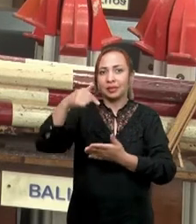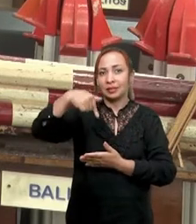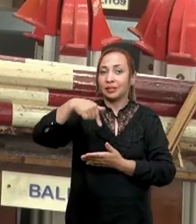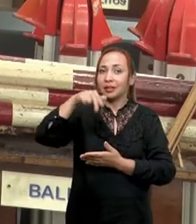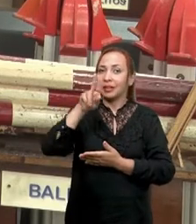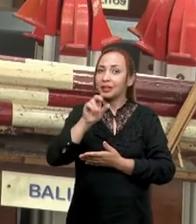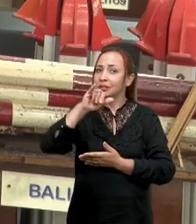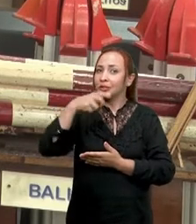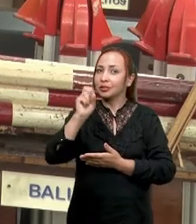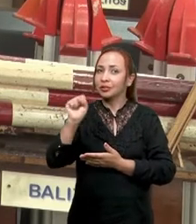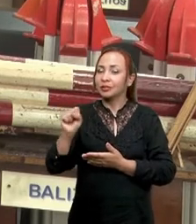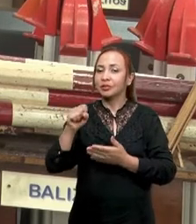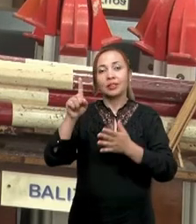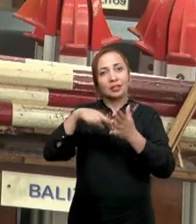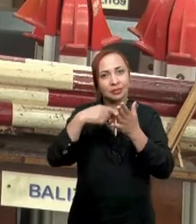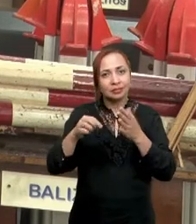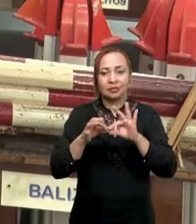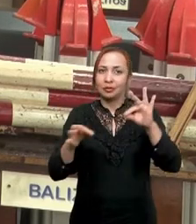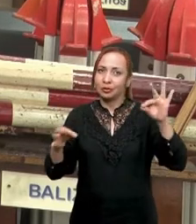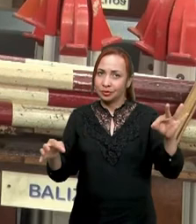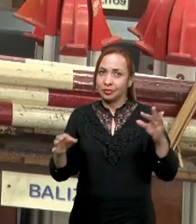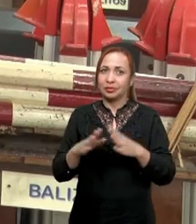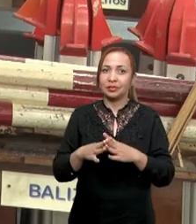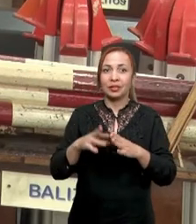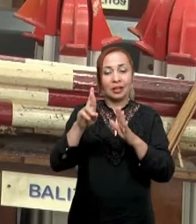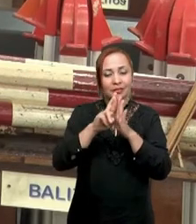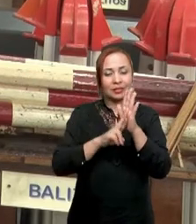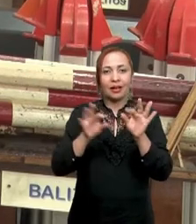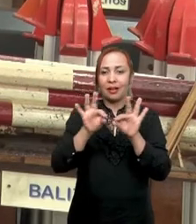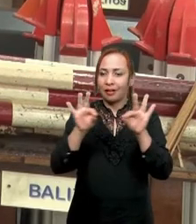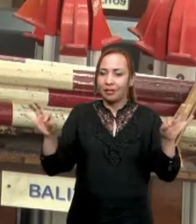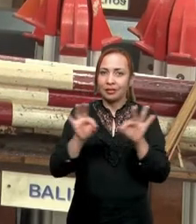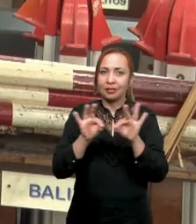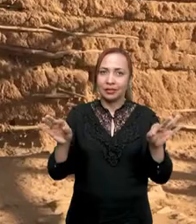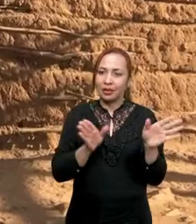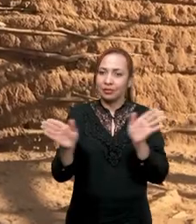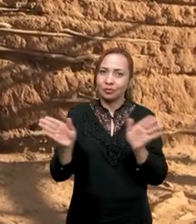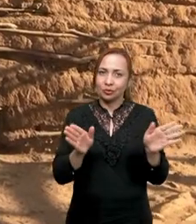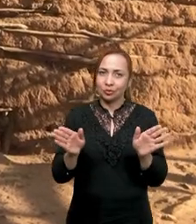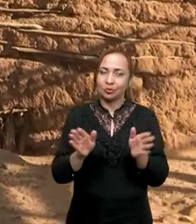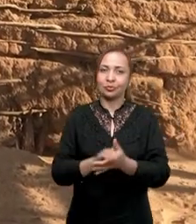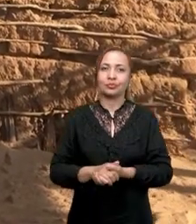QGIS é que a gente vai traçar as distâncias e as retas entre um ponto e outro.